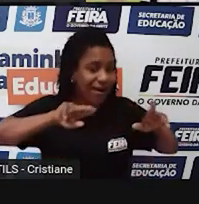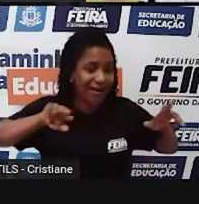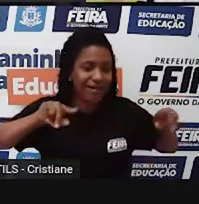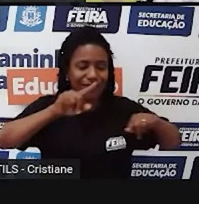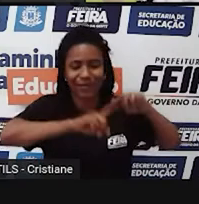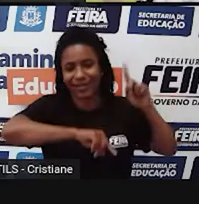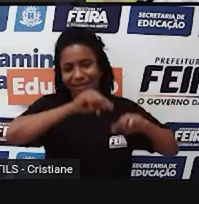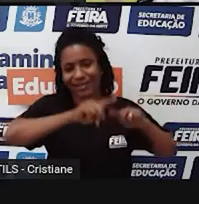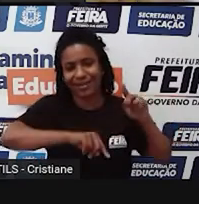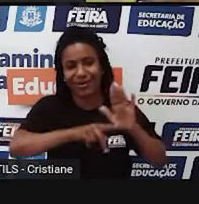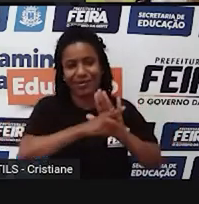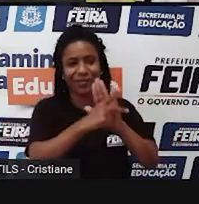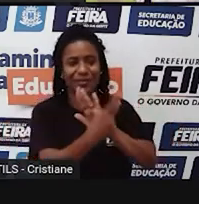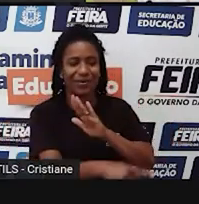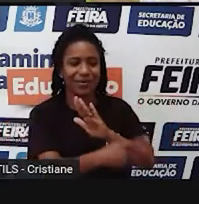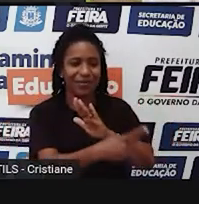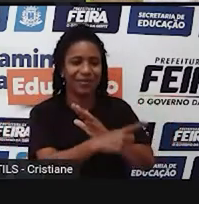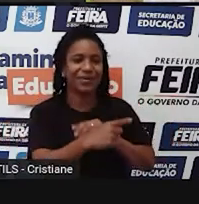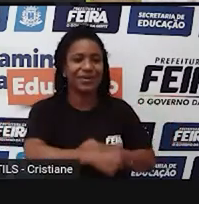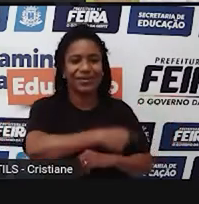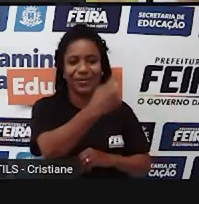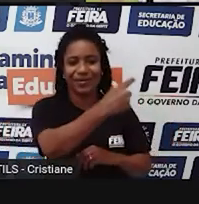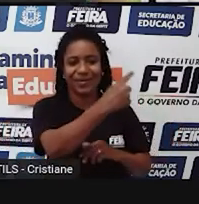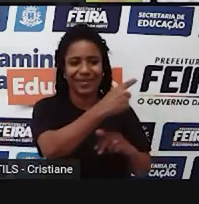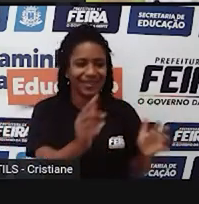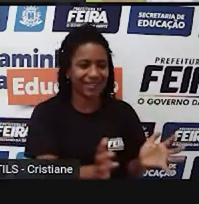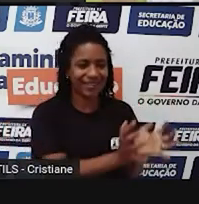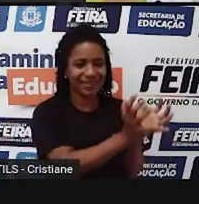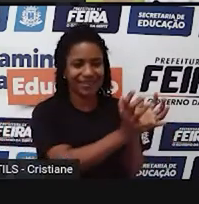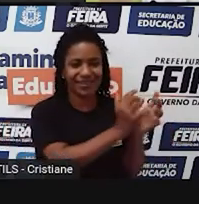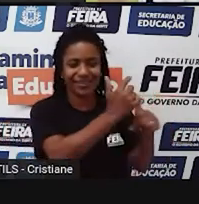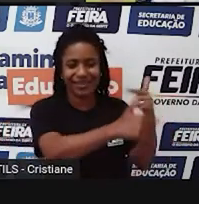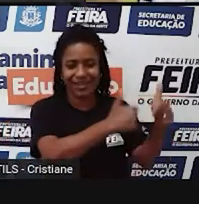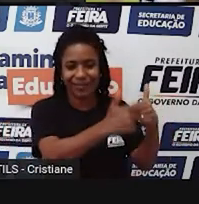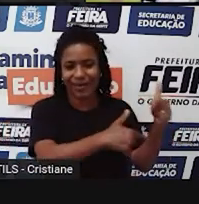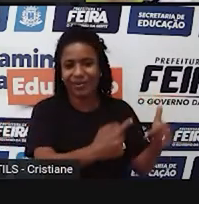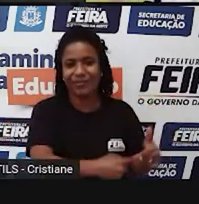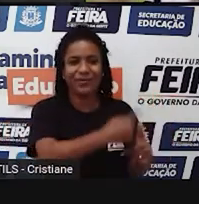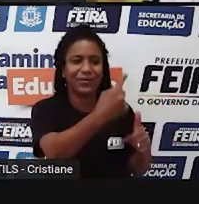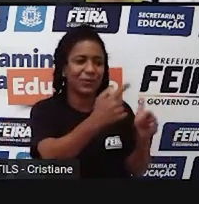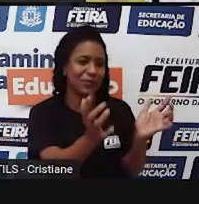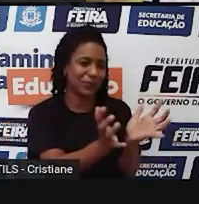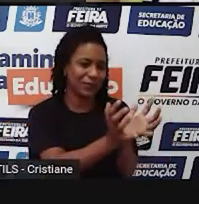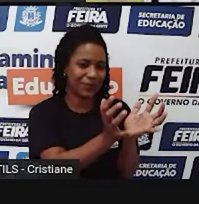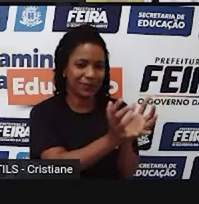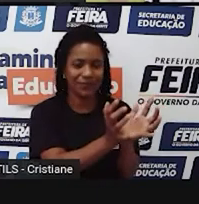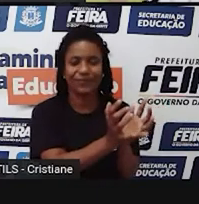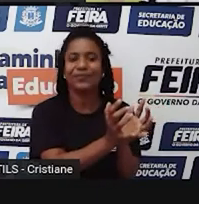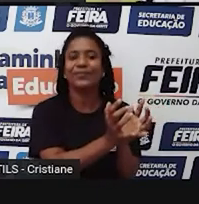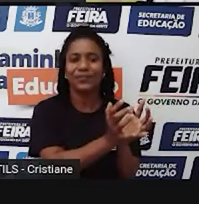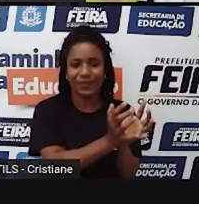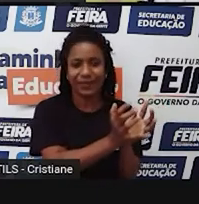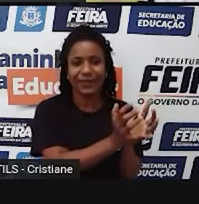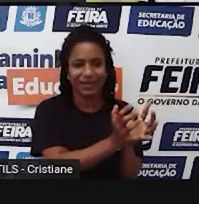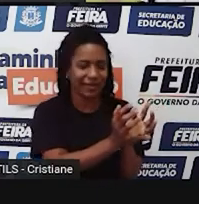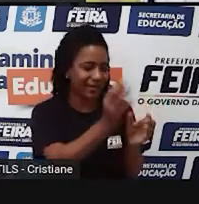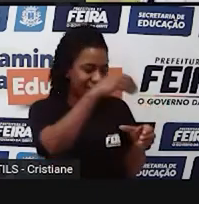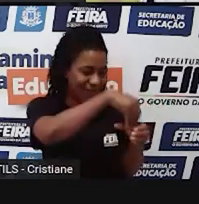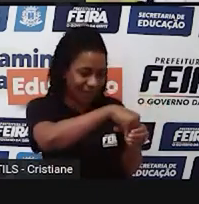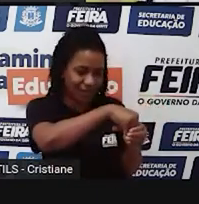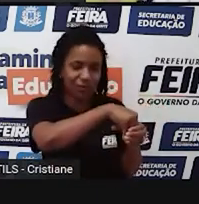esse tipo de atividade, todas essas pessoas que trabalham nesses setores, elas estão envolvidas no setor